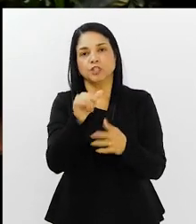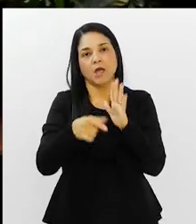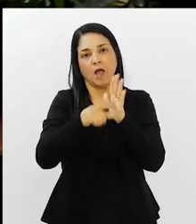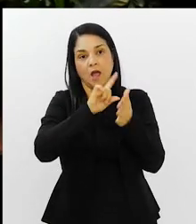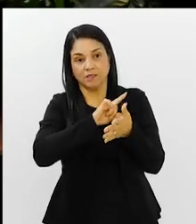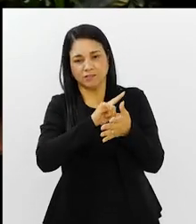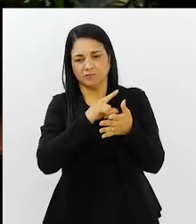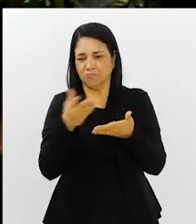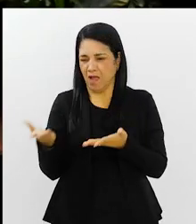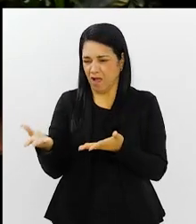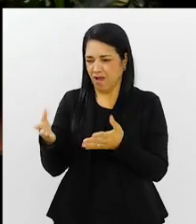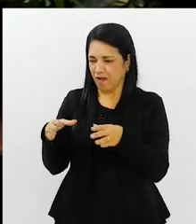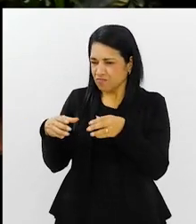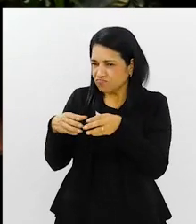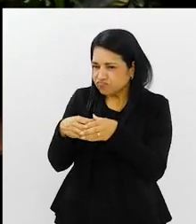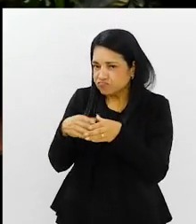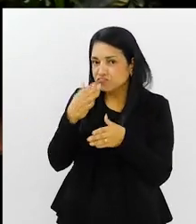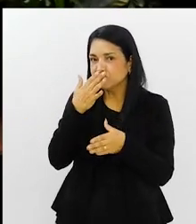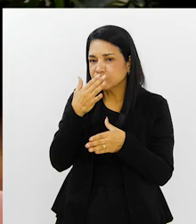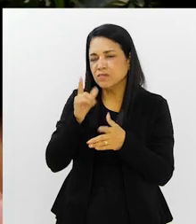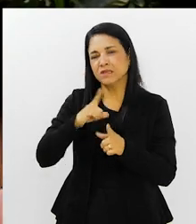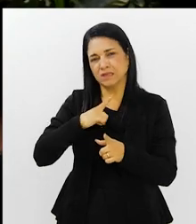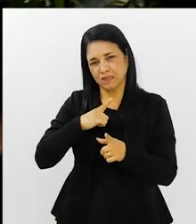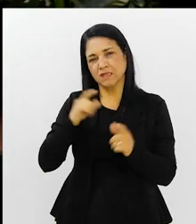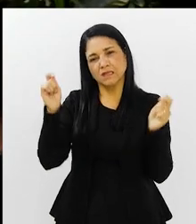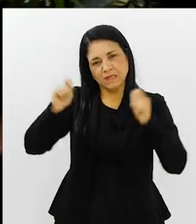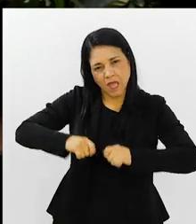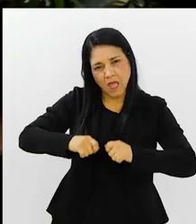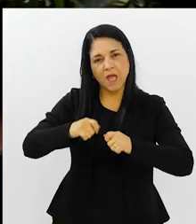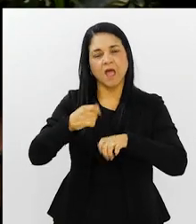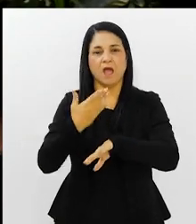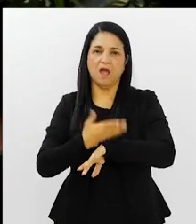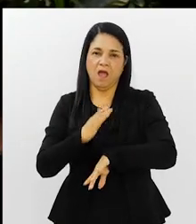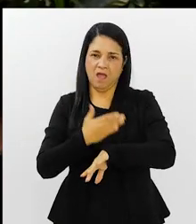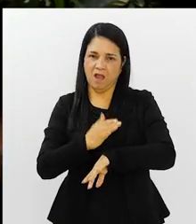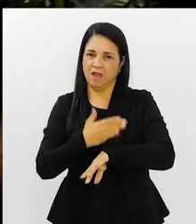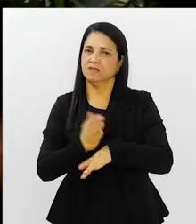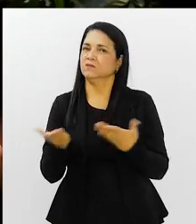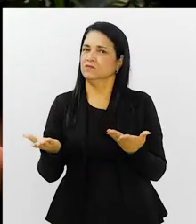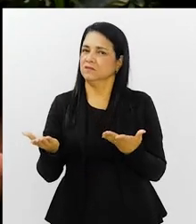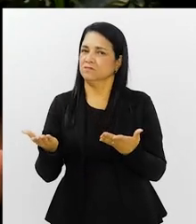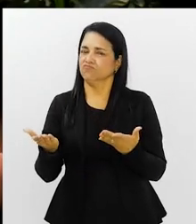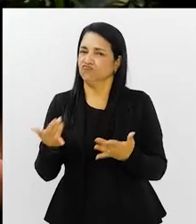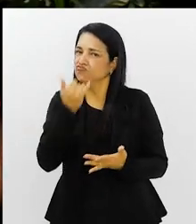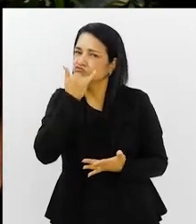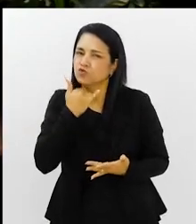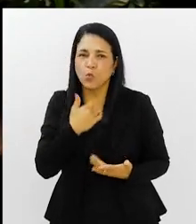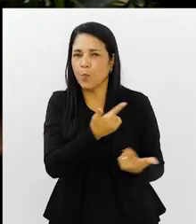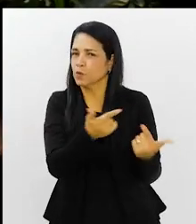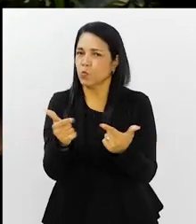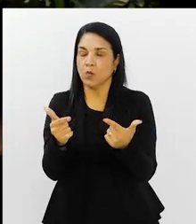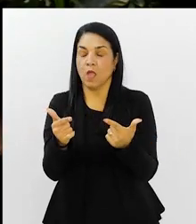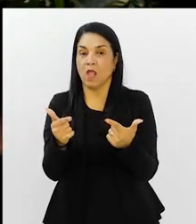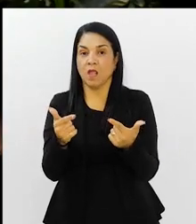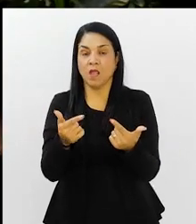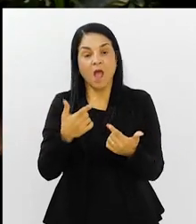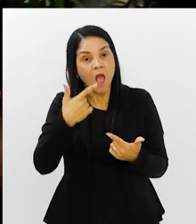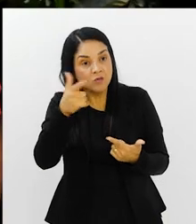teve tempo para treinar agora, Fábio. Eu acho que não tem desculpa para a seleção brasileira, porque as outras